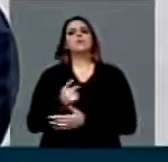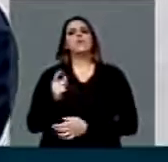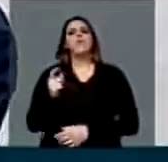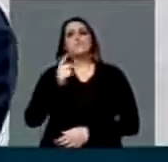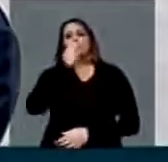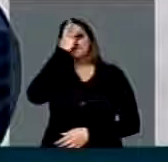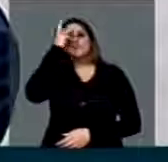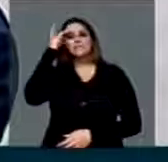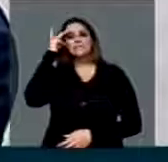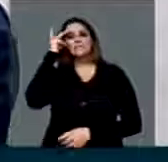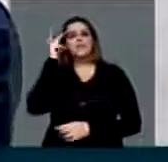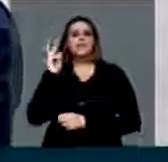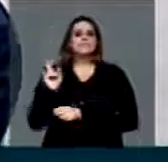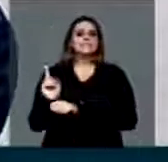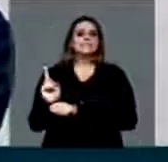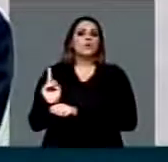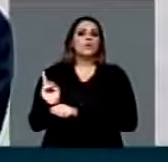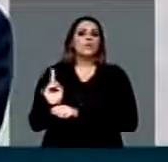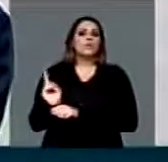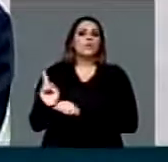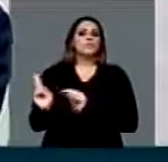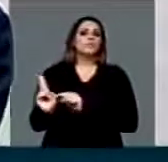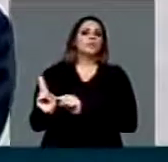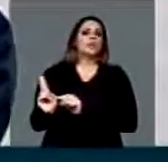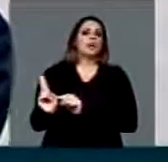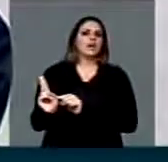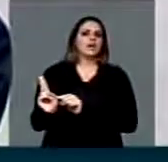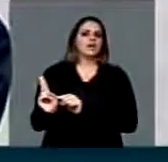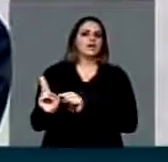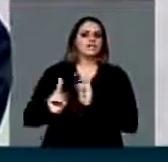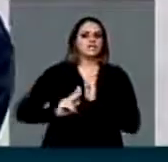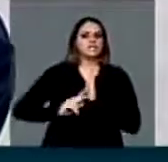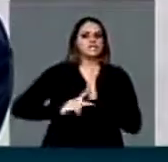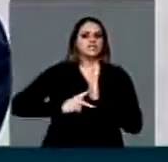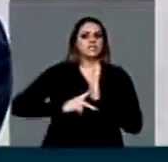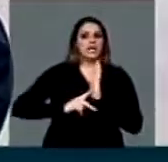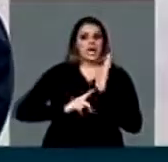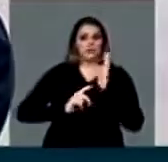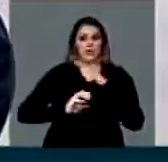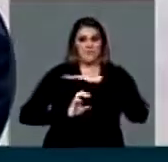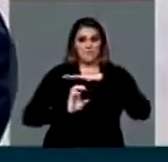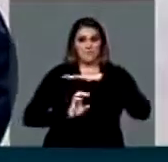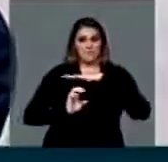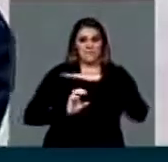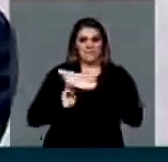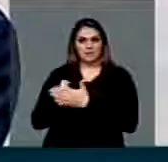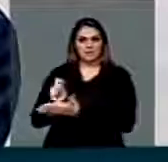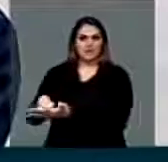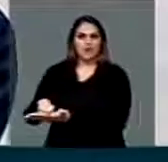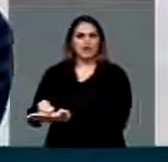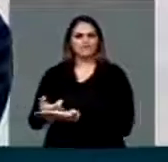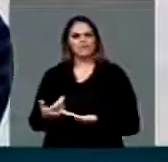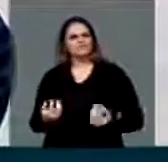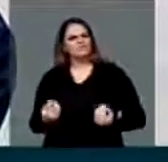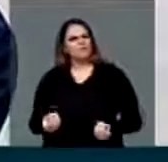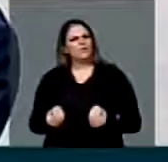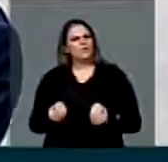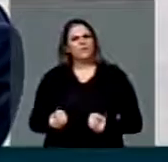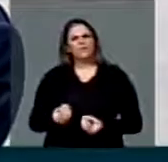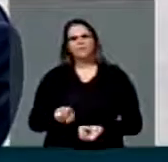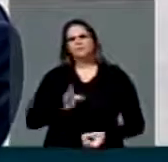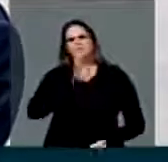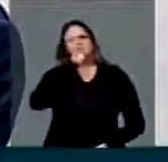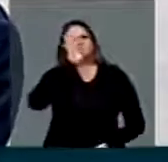disparada por um segurança contratado pelo Sindicato das Empresas de Constituição Civil. Isso é abominável, é